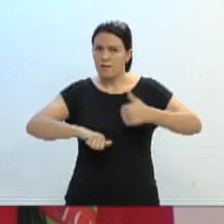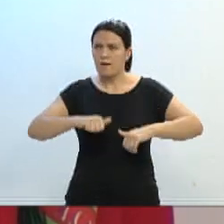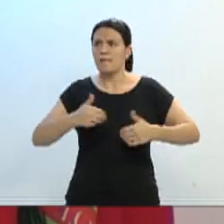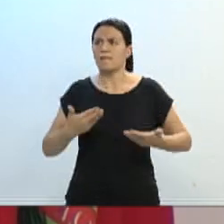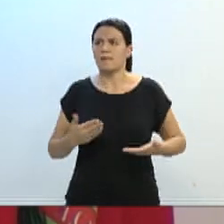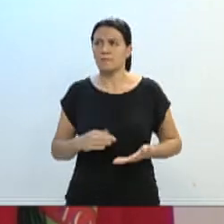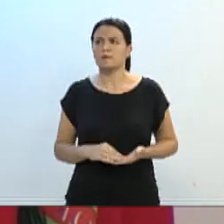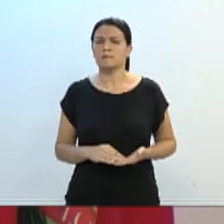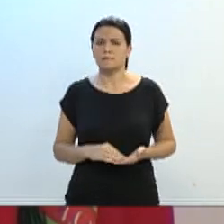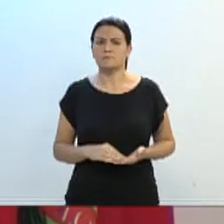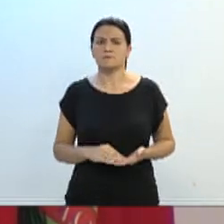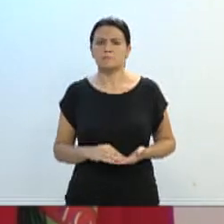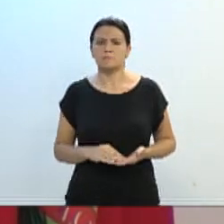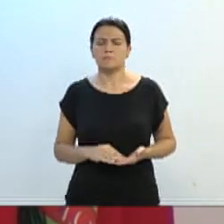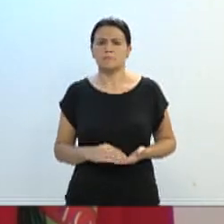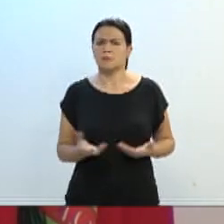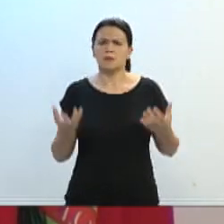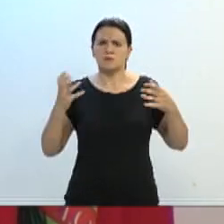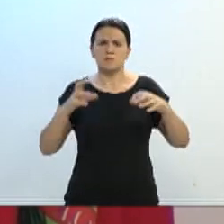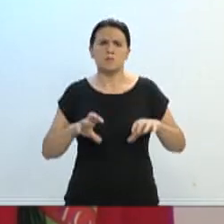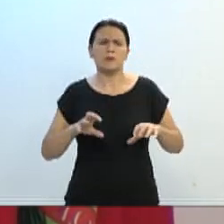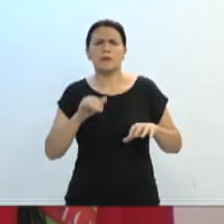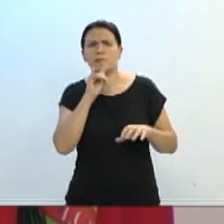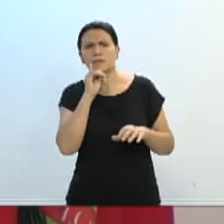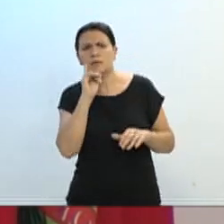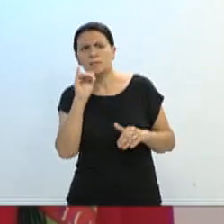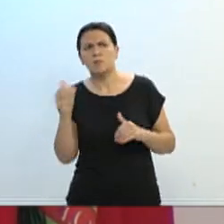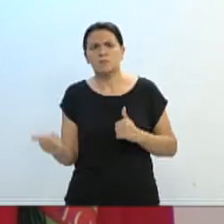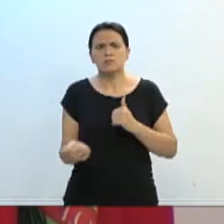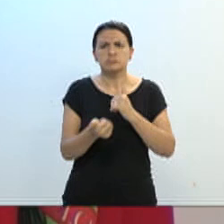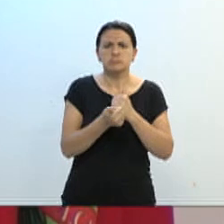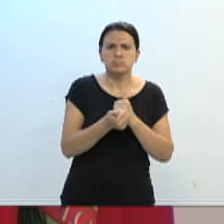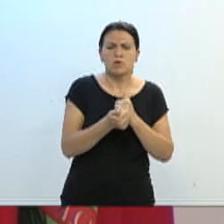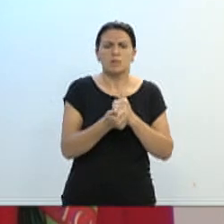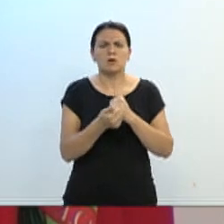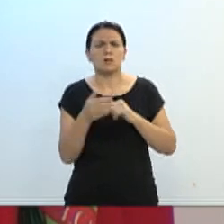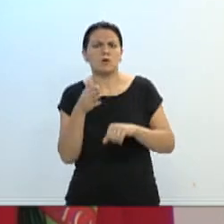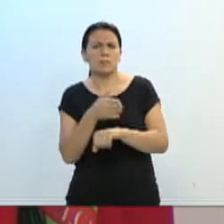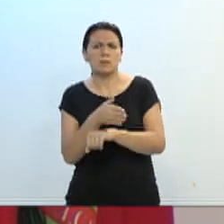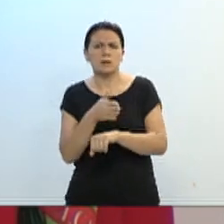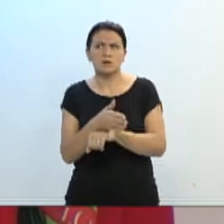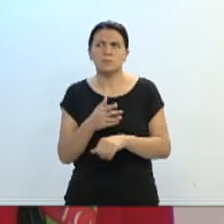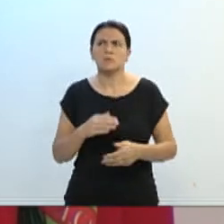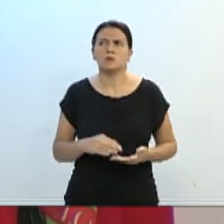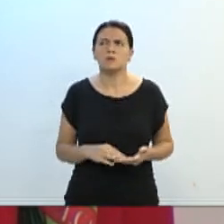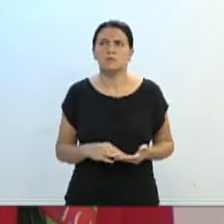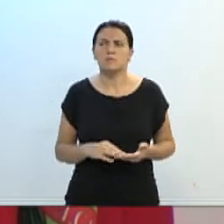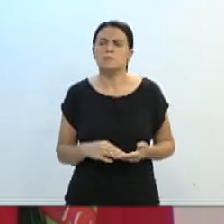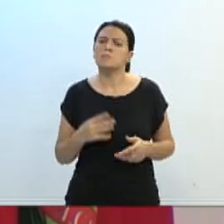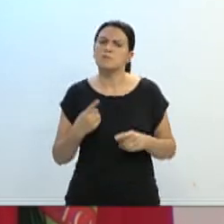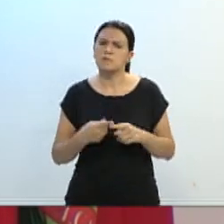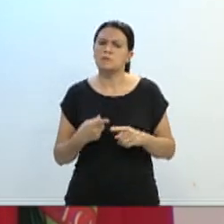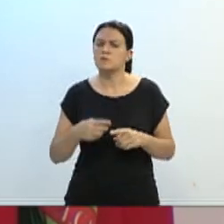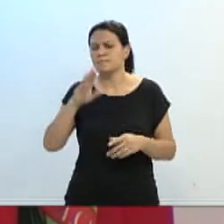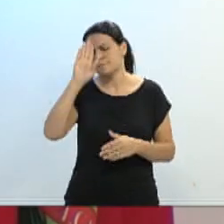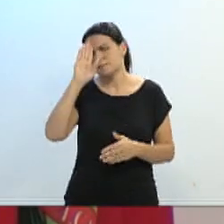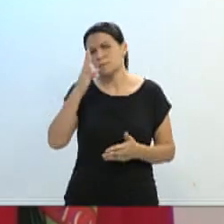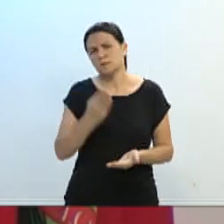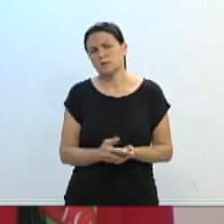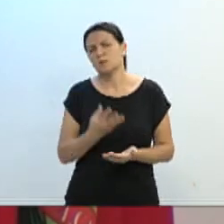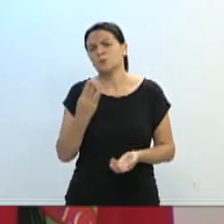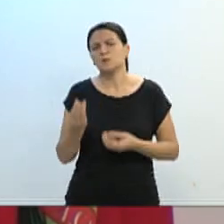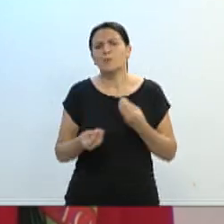suas posições em não quererem contribuir, não quererem participar, porque eu acredito que da forma com que foi